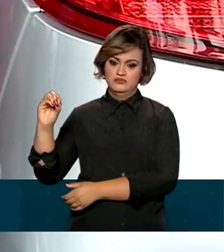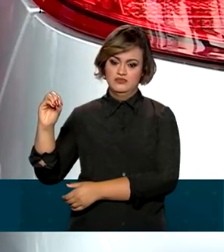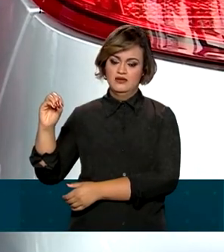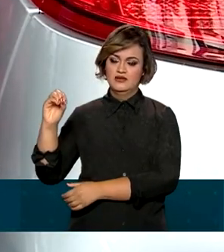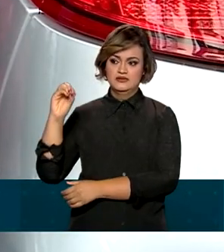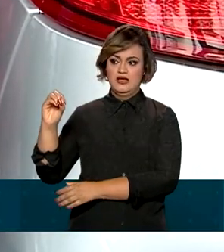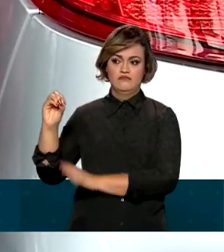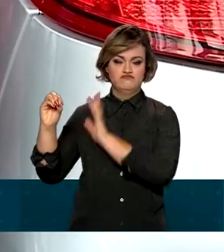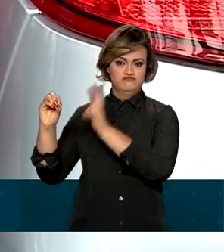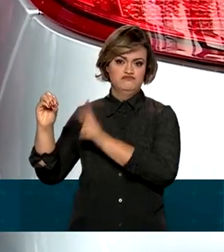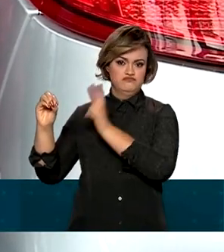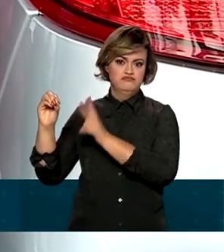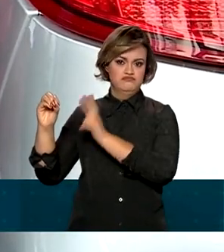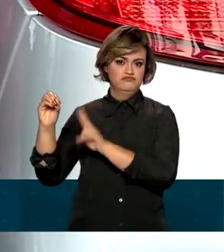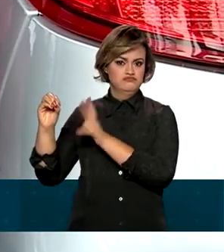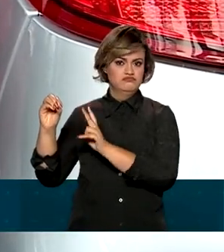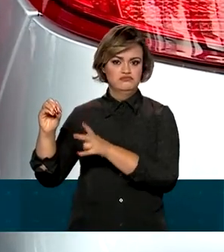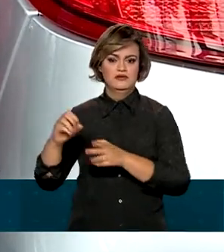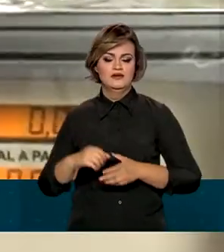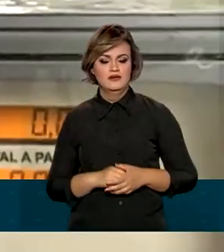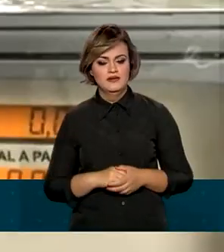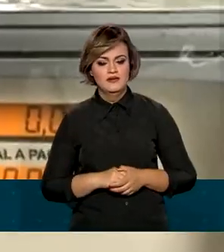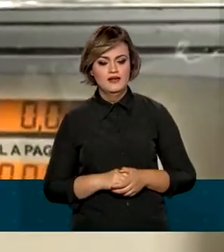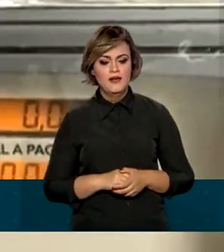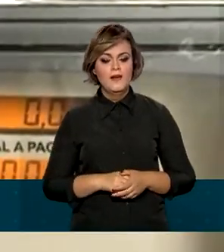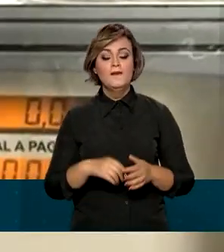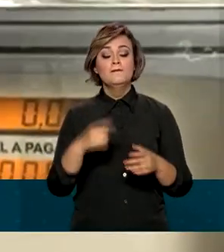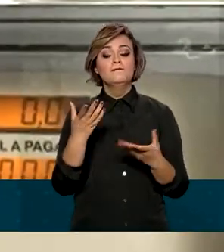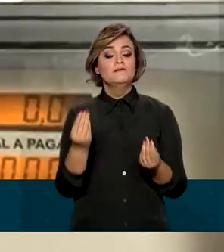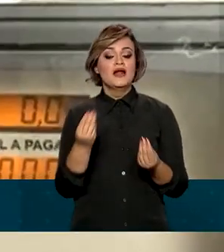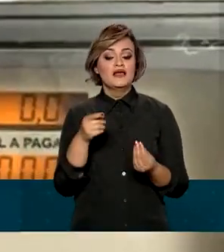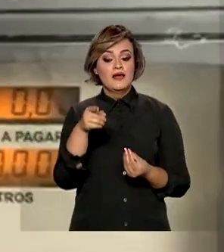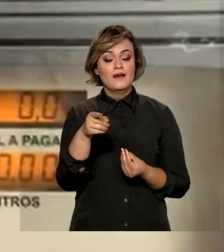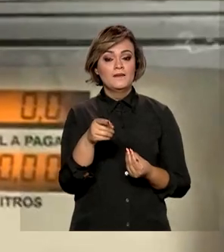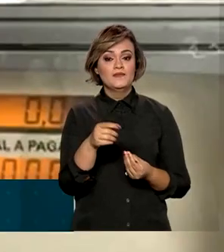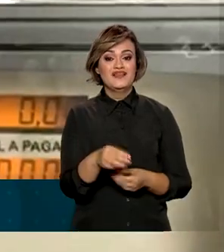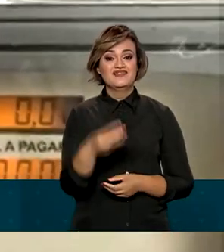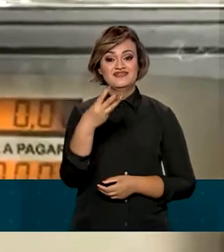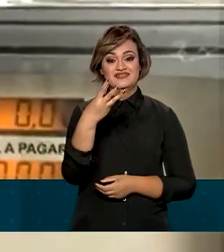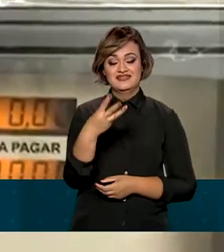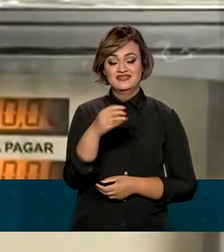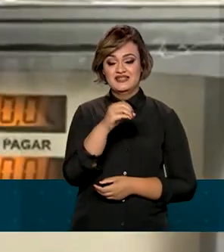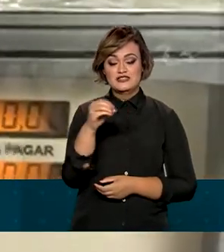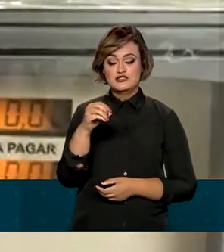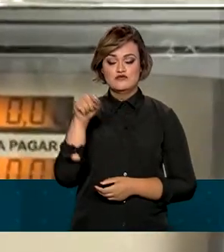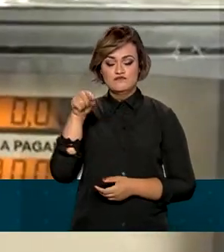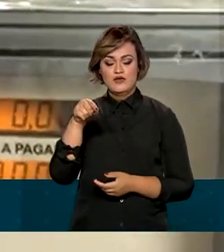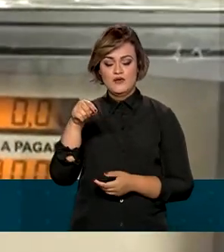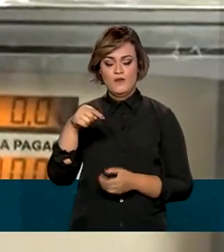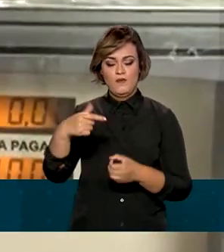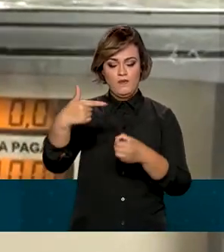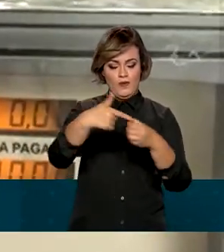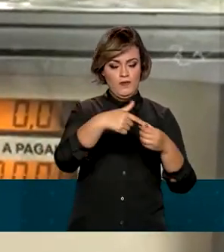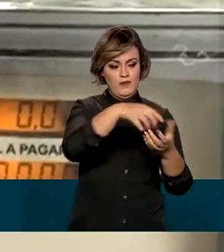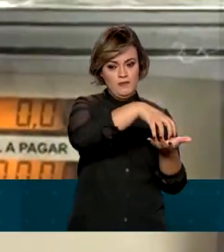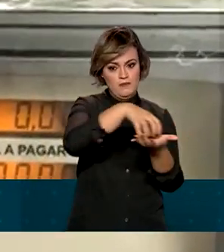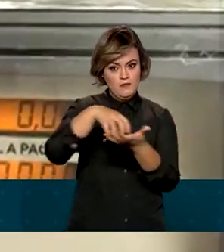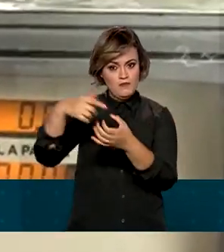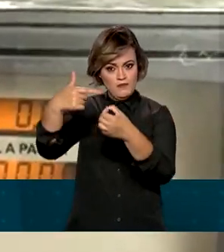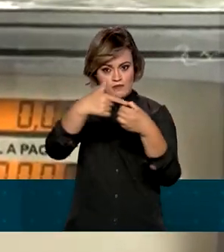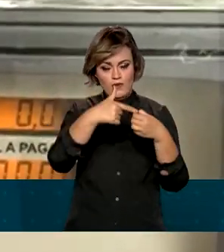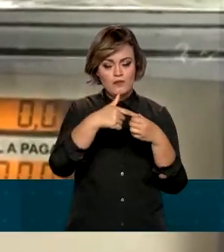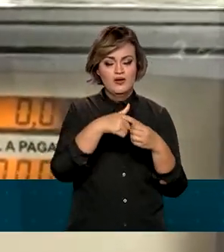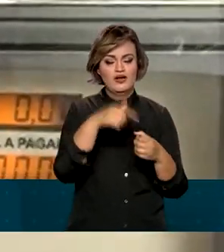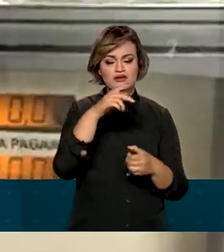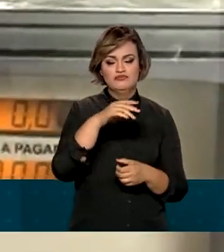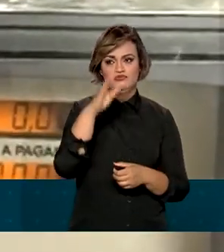travado no momento do abastecimento. Por que isso? Porque são 300 mil bombas em todo o território nacional e no